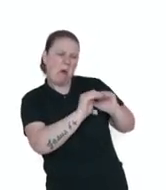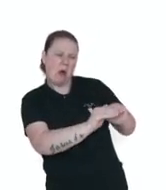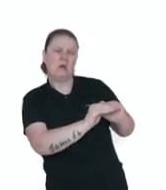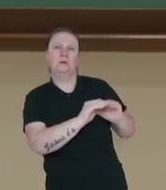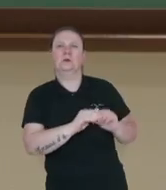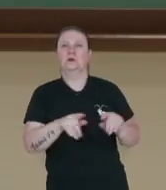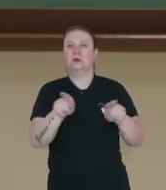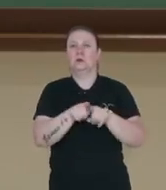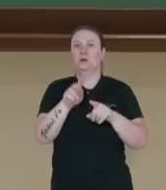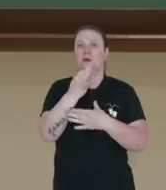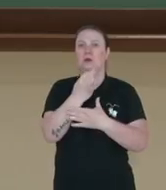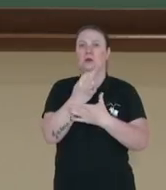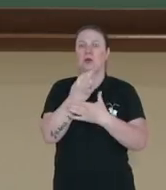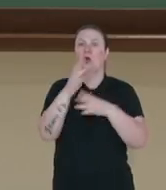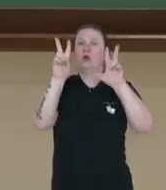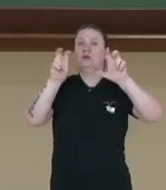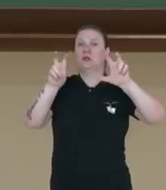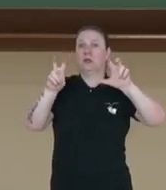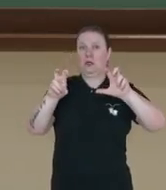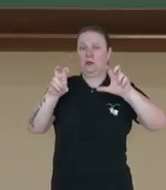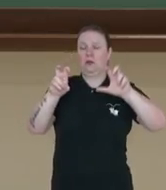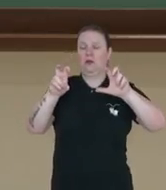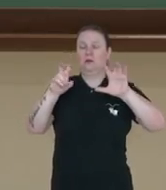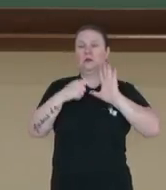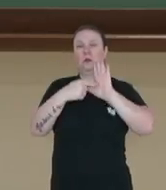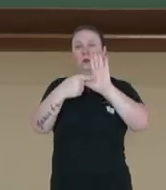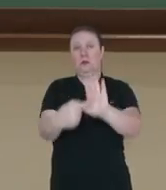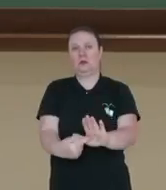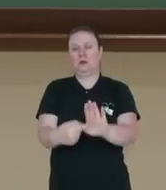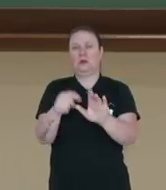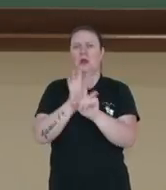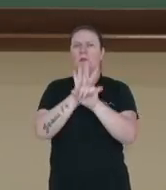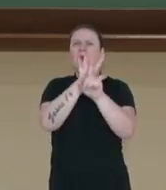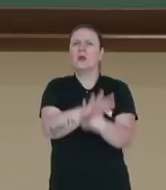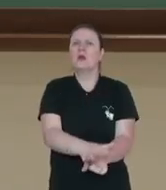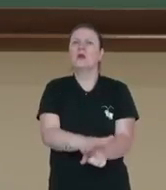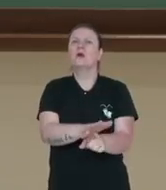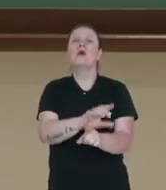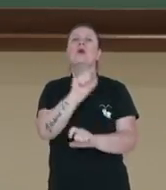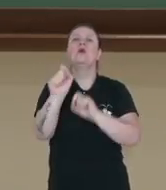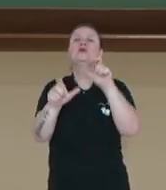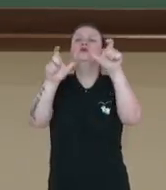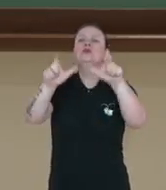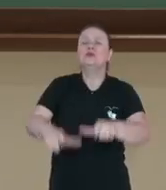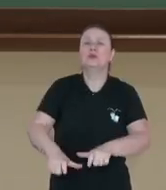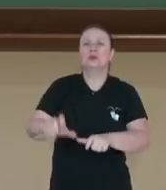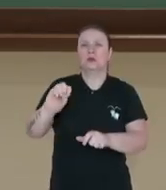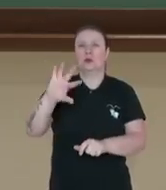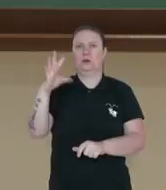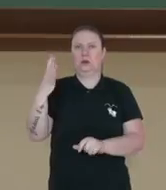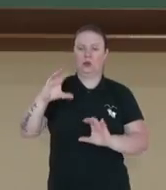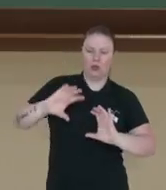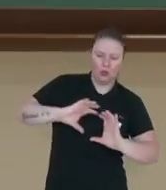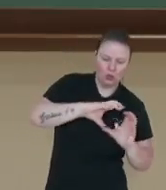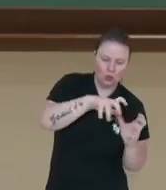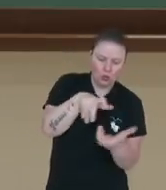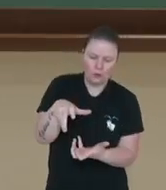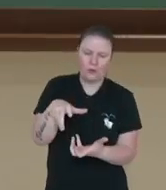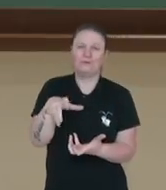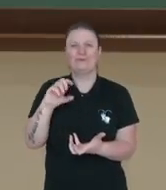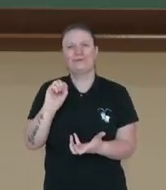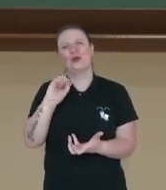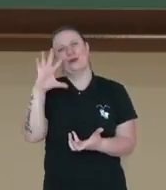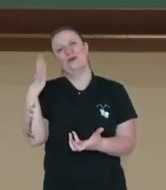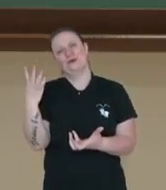apresentação do tema. Ou seja, ele definiu o que é o bullying e disse onde que isso acontece, que é no mundo todo. Então, esse